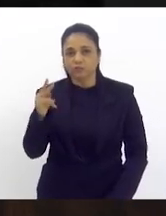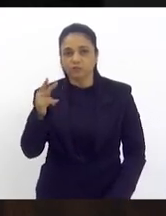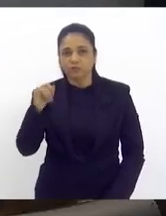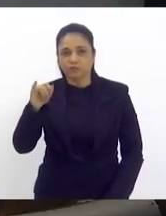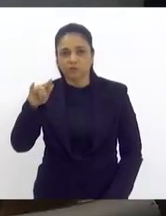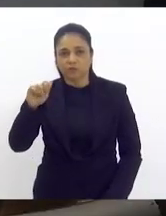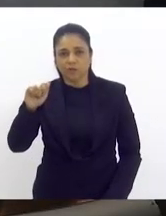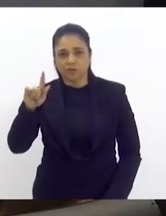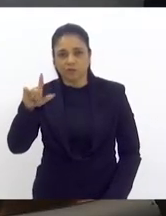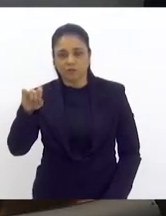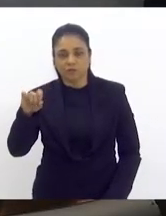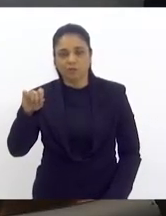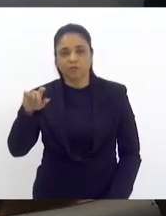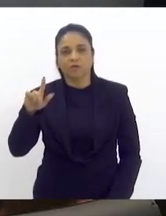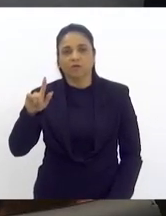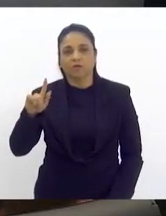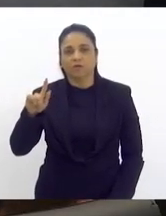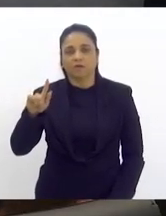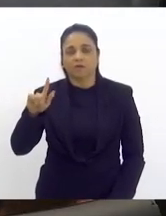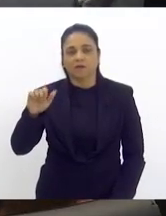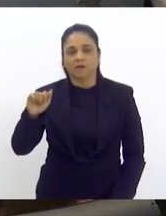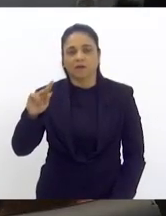minutos obrigado